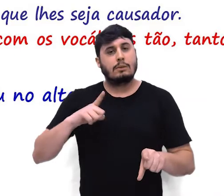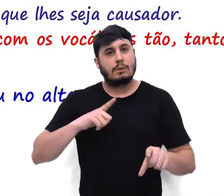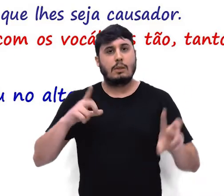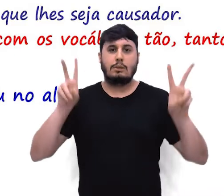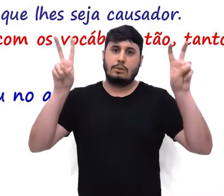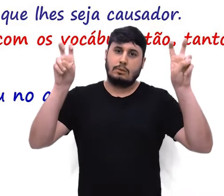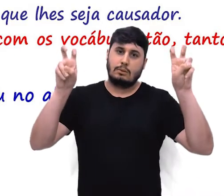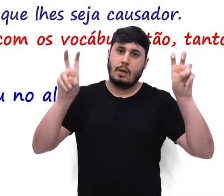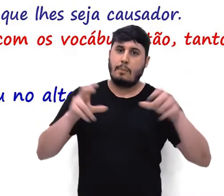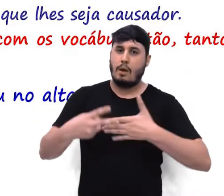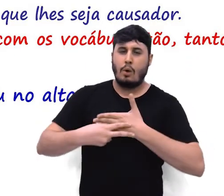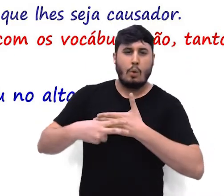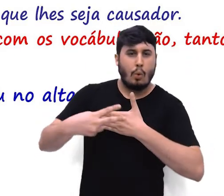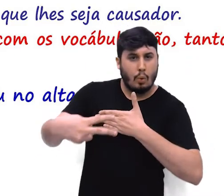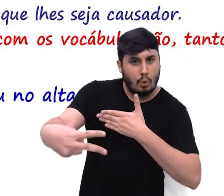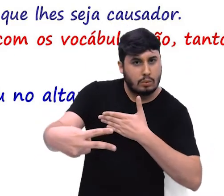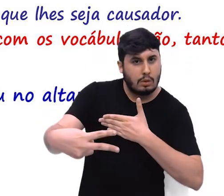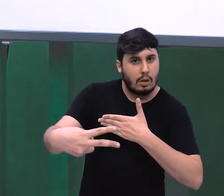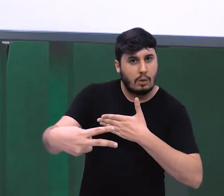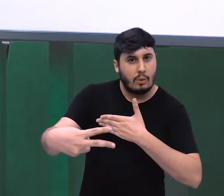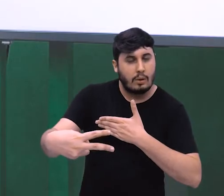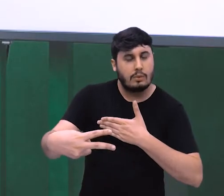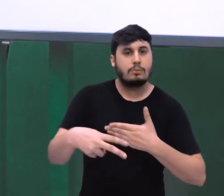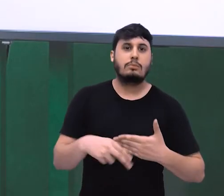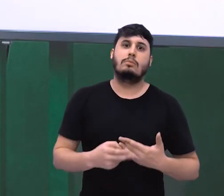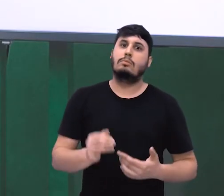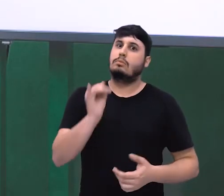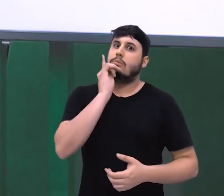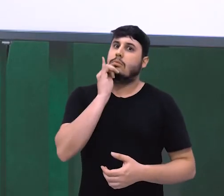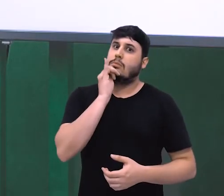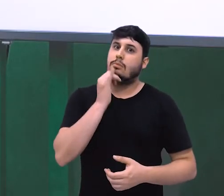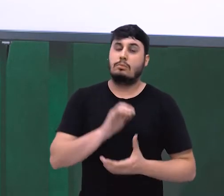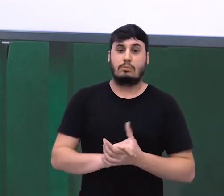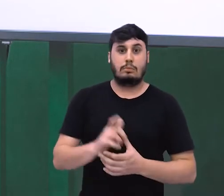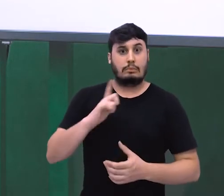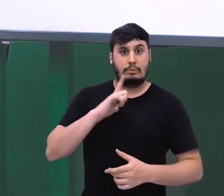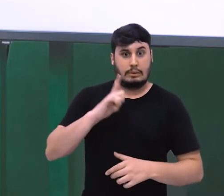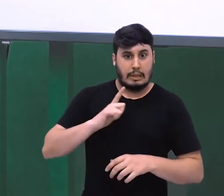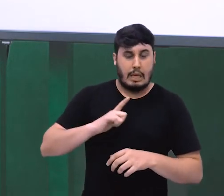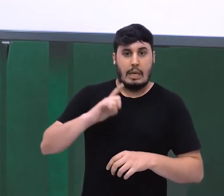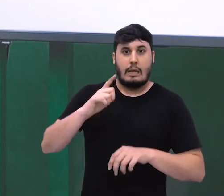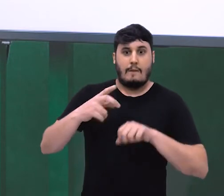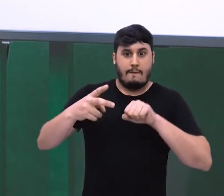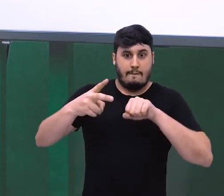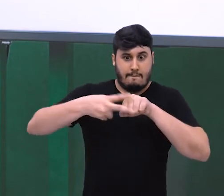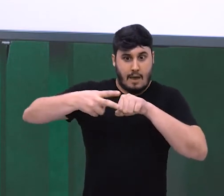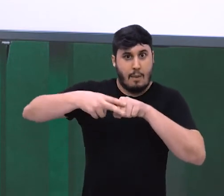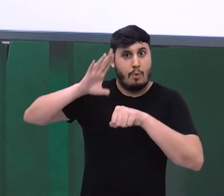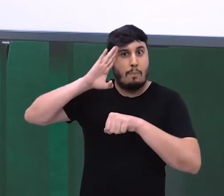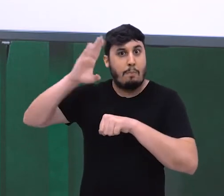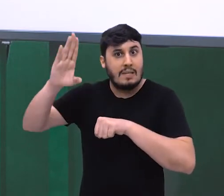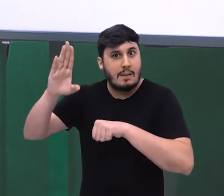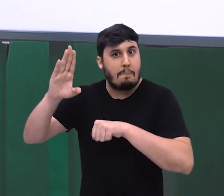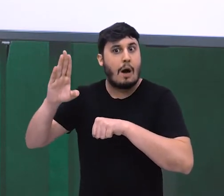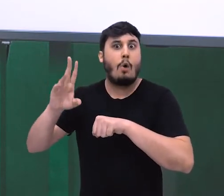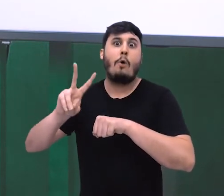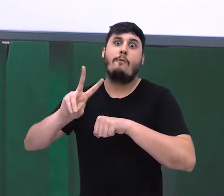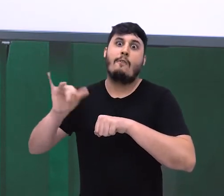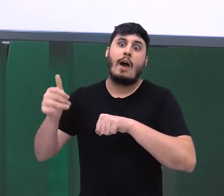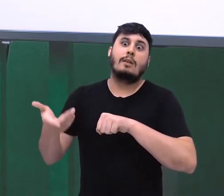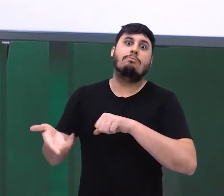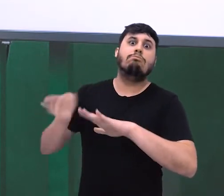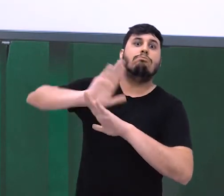consequência, a ação dita pela oração principal vai gerar uma consequência que vai ser